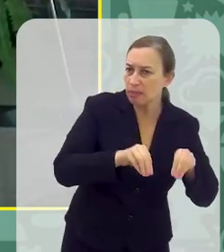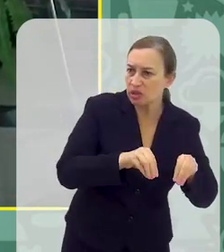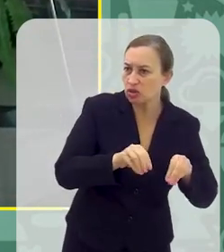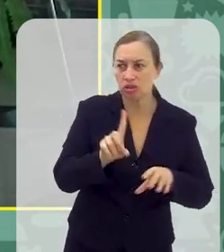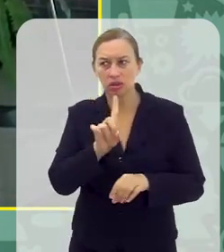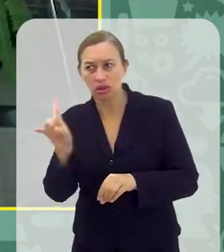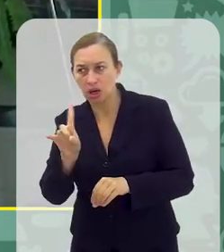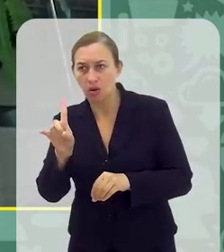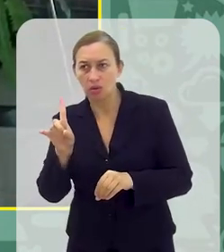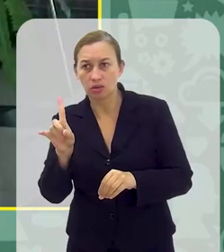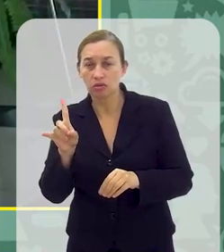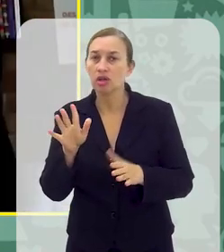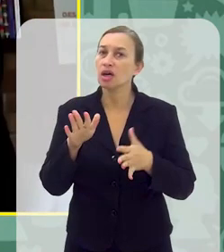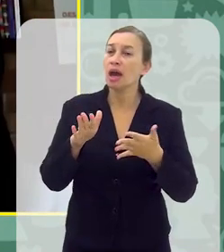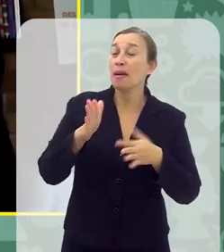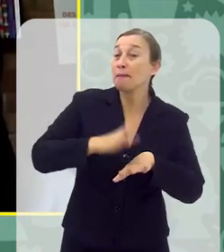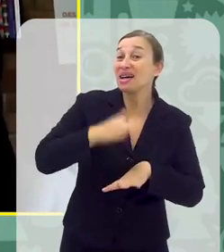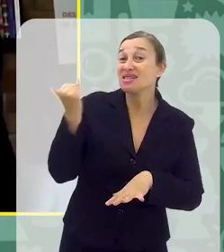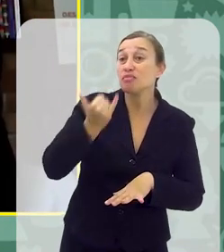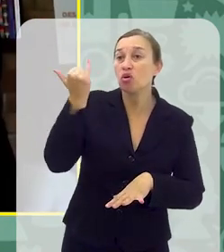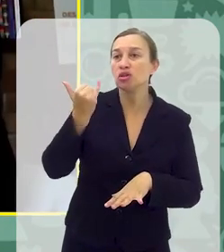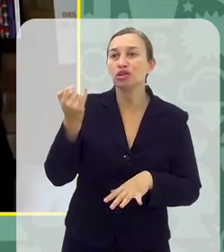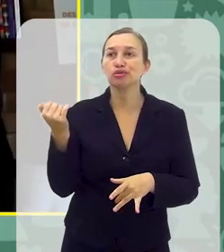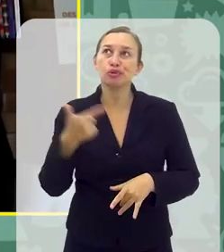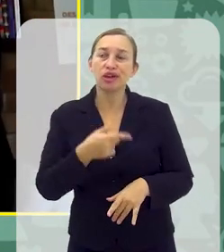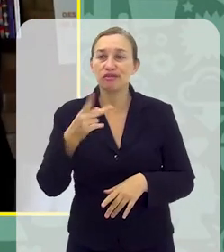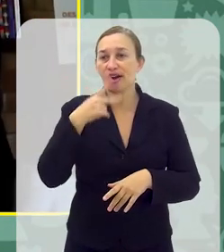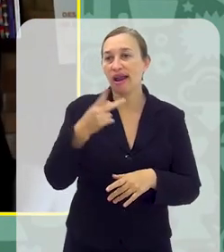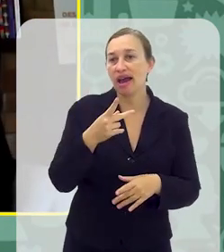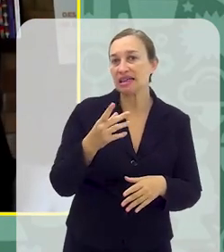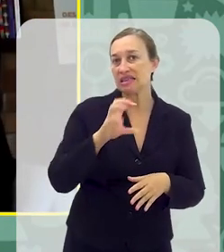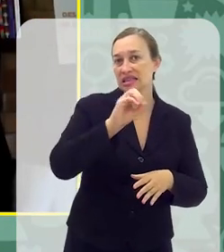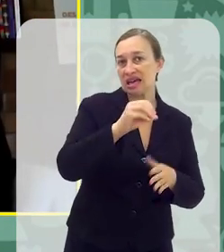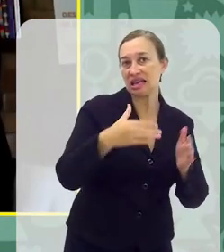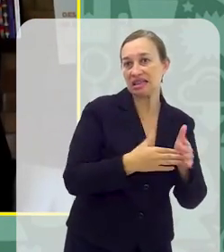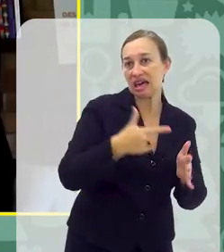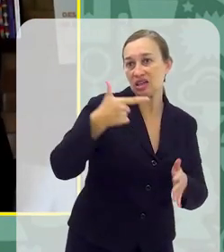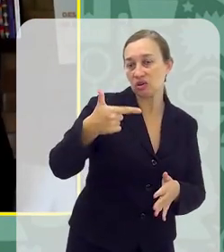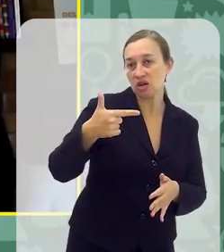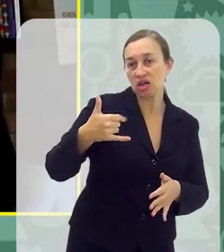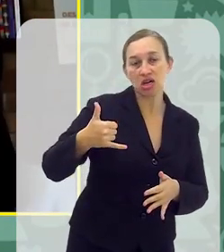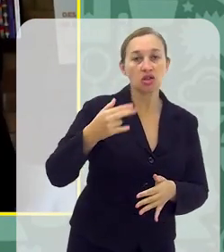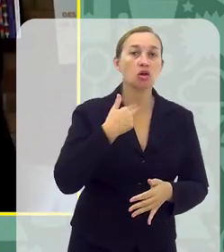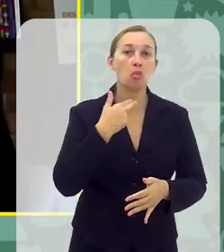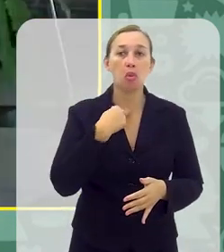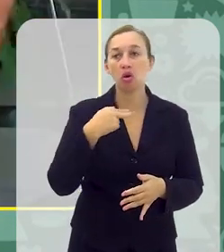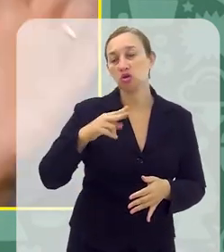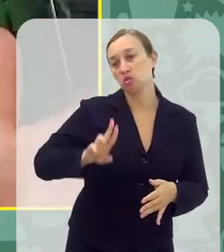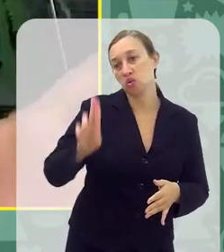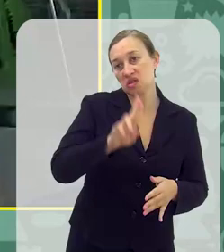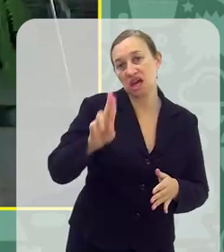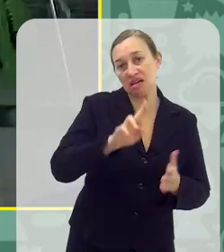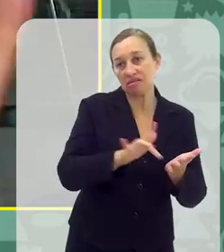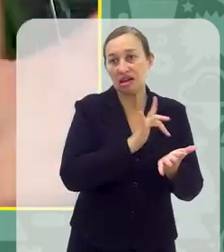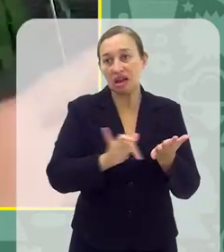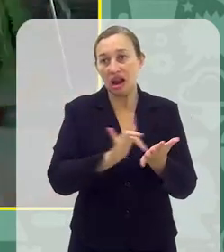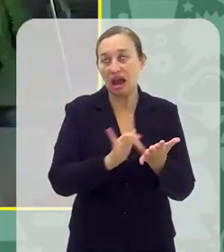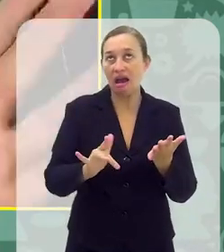prejudicando no dia a dia Isso é mais importante do que a gente falar de 0 a 2 anos, nem não pode usar, de 2 a